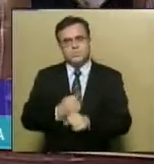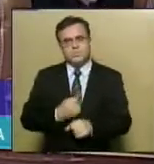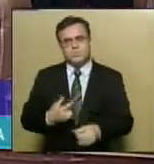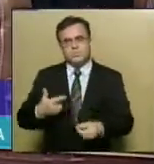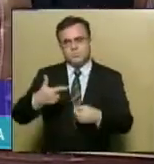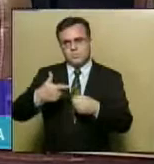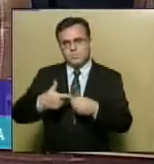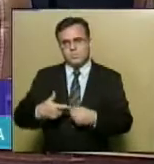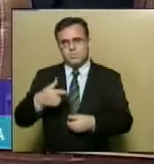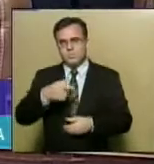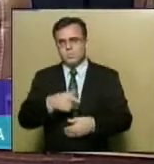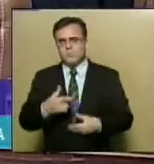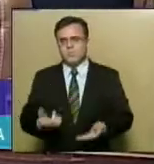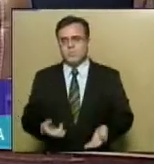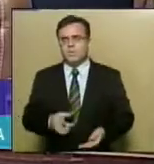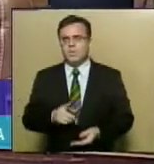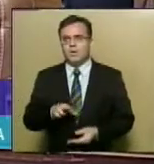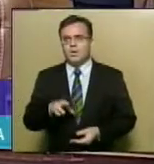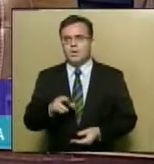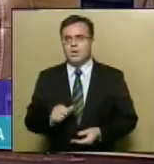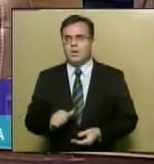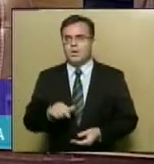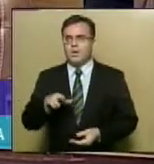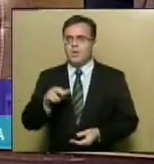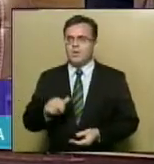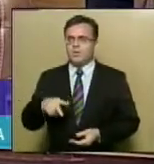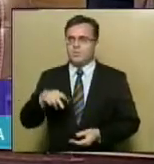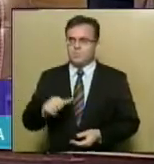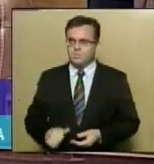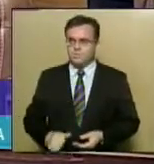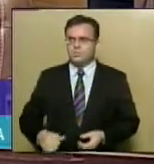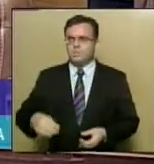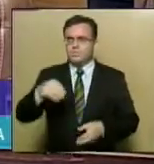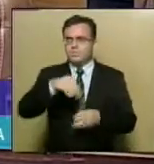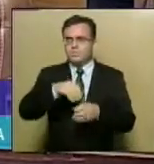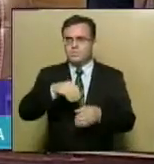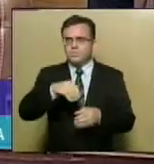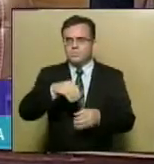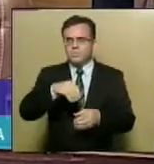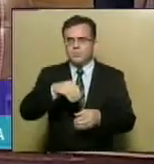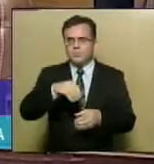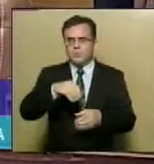do povoado Aragão, localizado no município de Pacatuba, Sergipe.